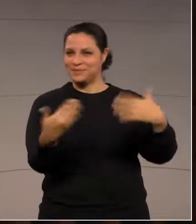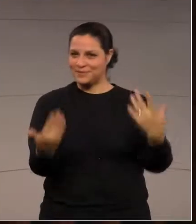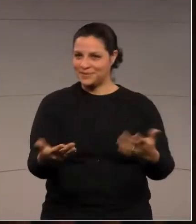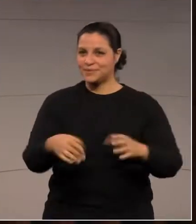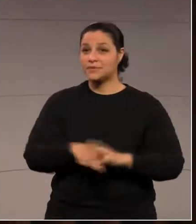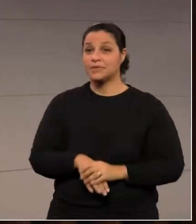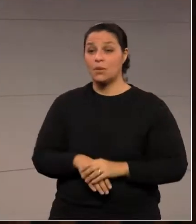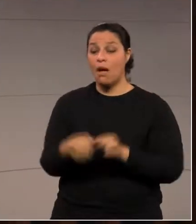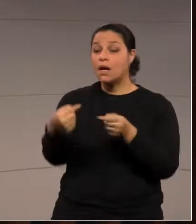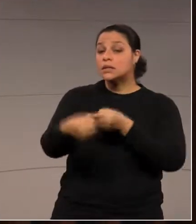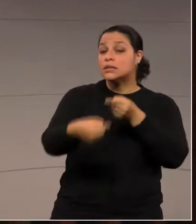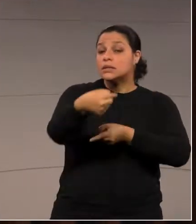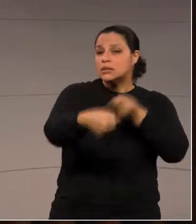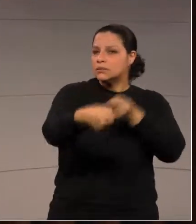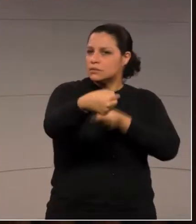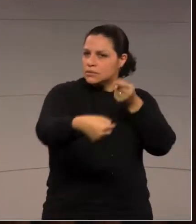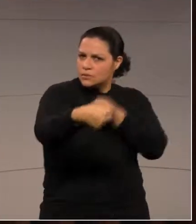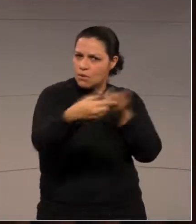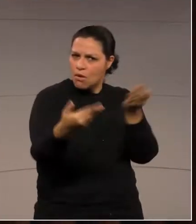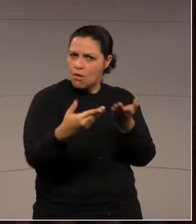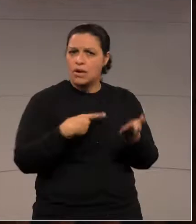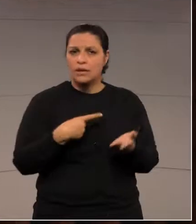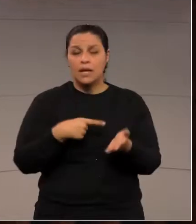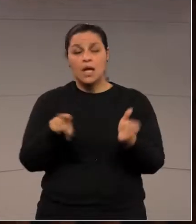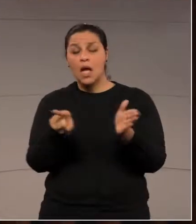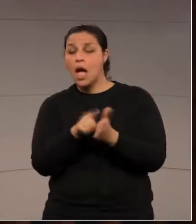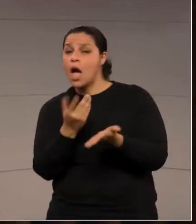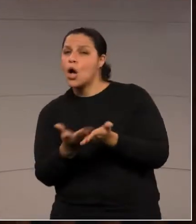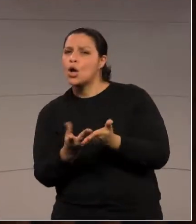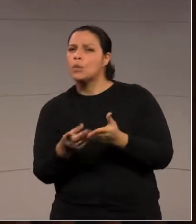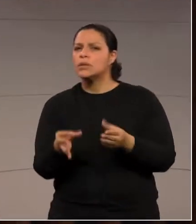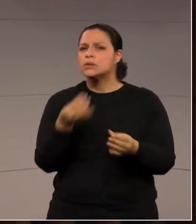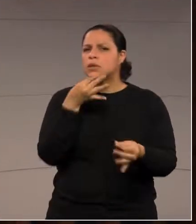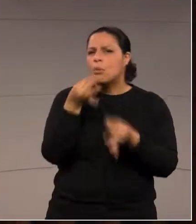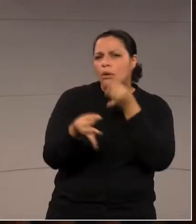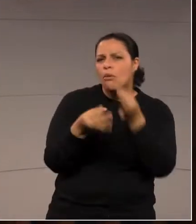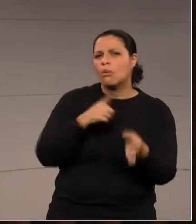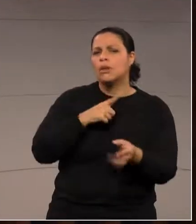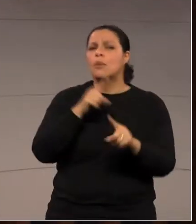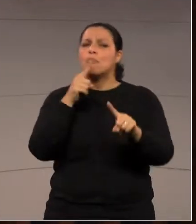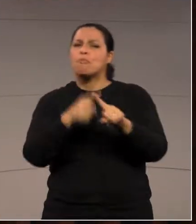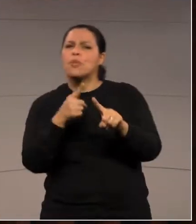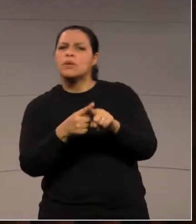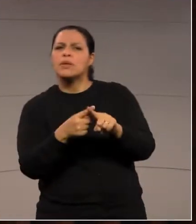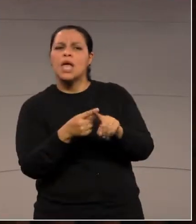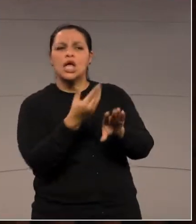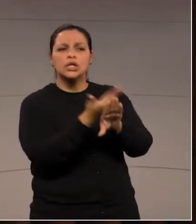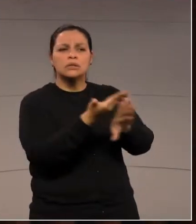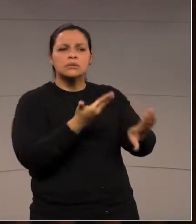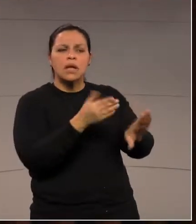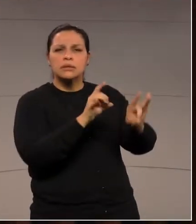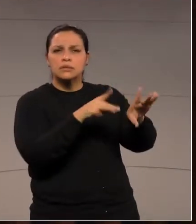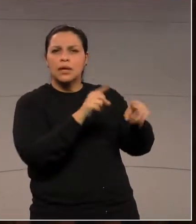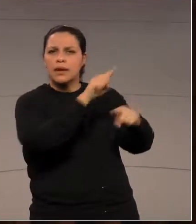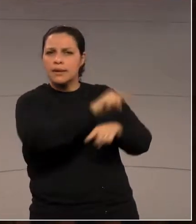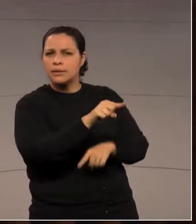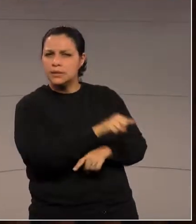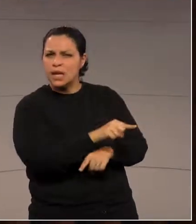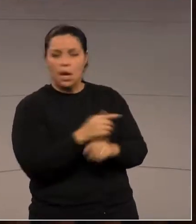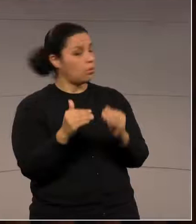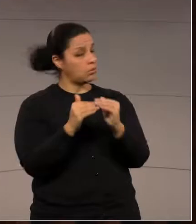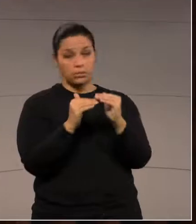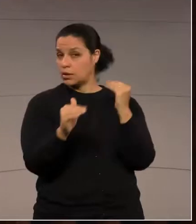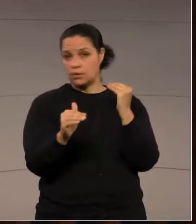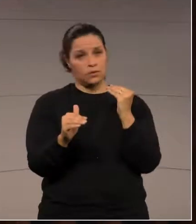A grande discussão que se trava, o grande argumento do porquê retirar esse direito, da qual eu não concordo,